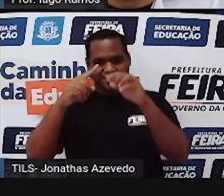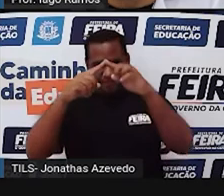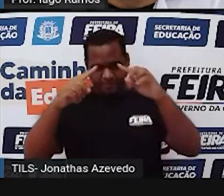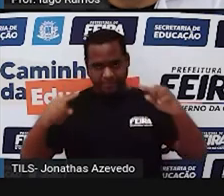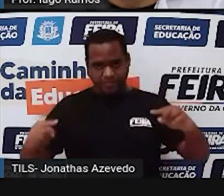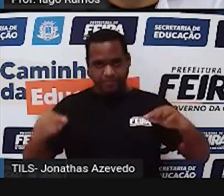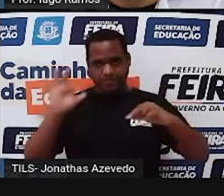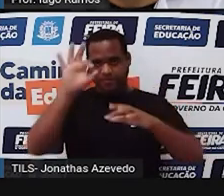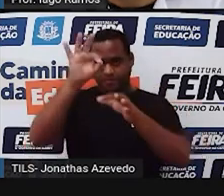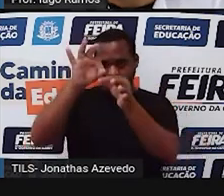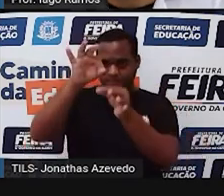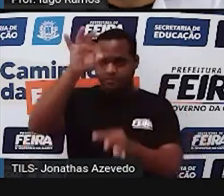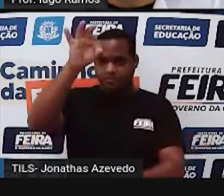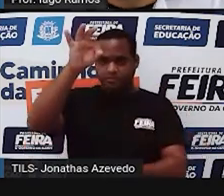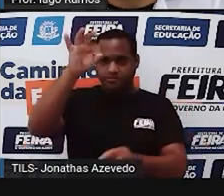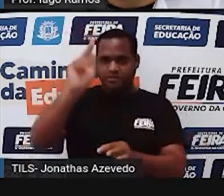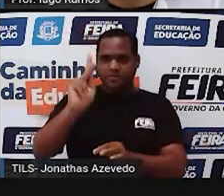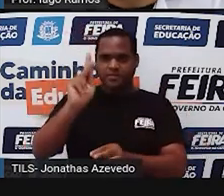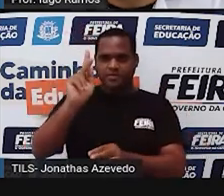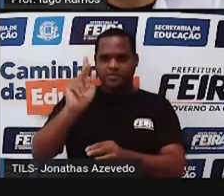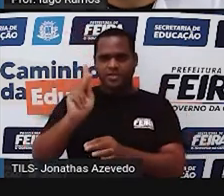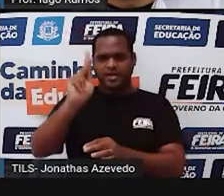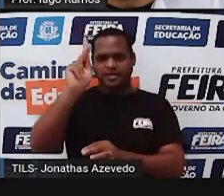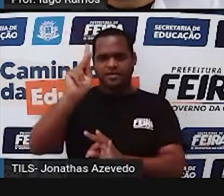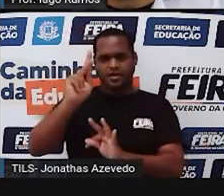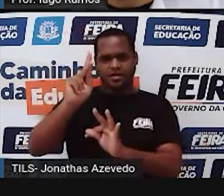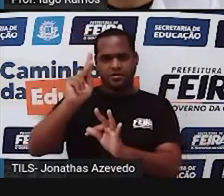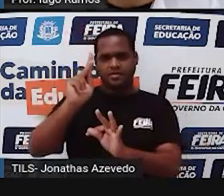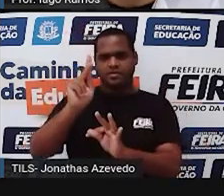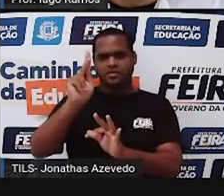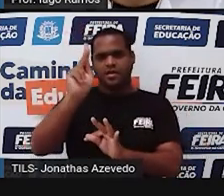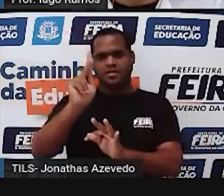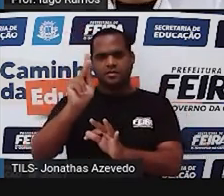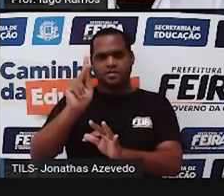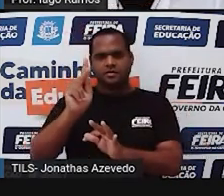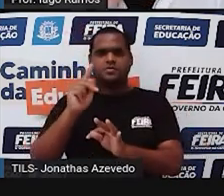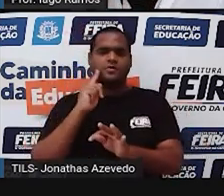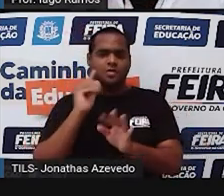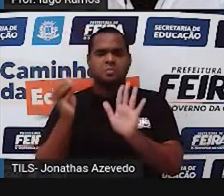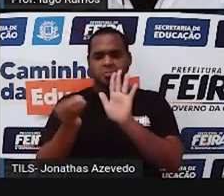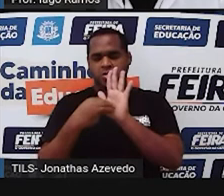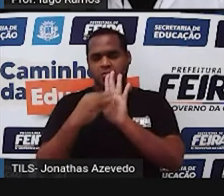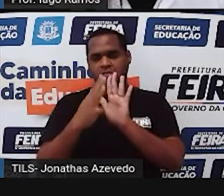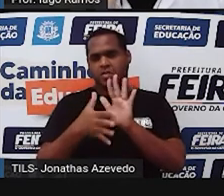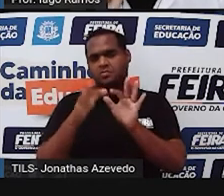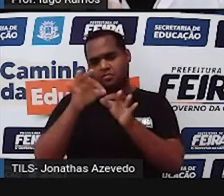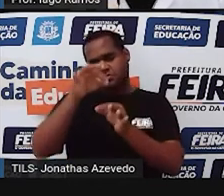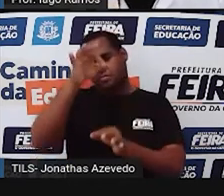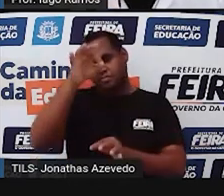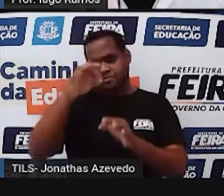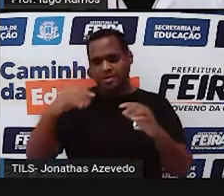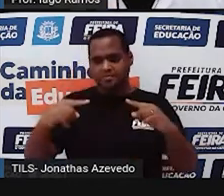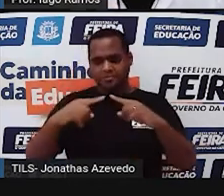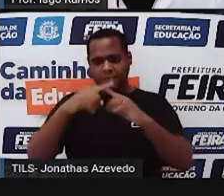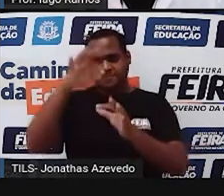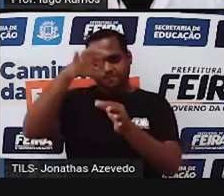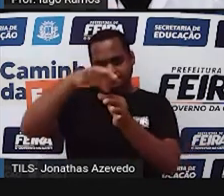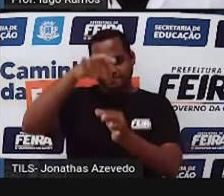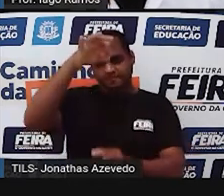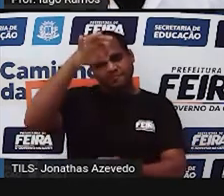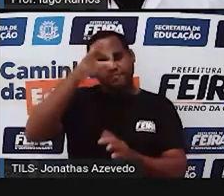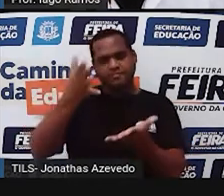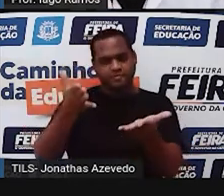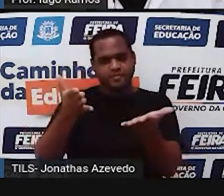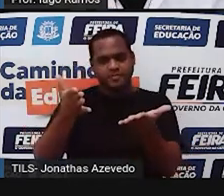só eu estou mexendo na tela para colocar ali a terceira corda coloquei a terceira corda que ela passa exatamente ali no meio como a gente está